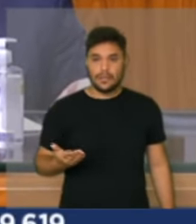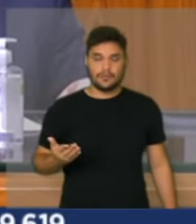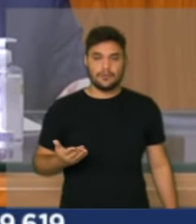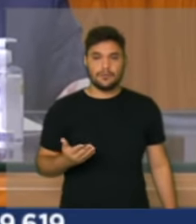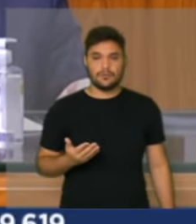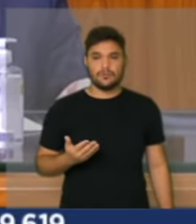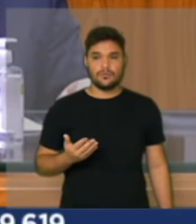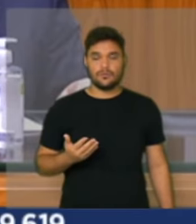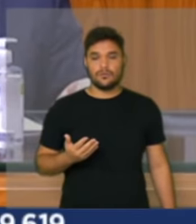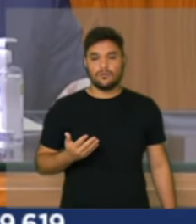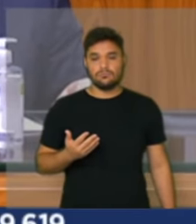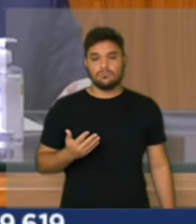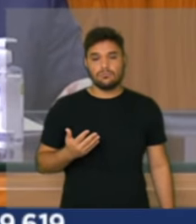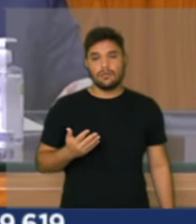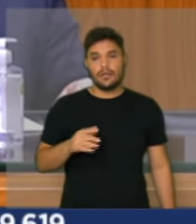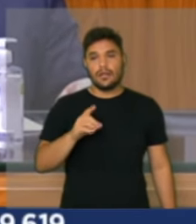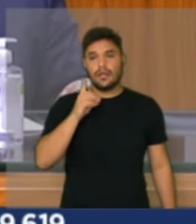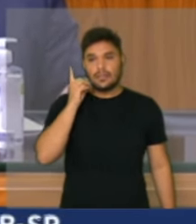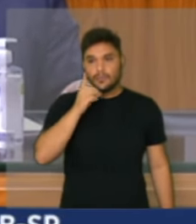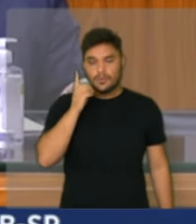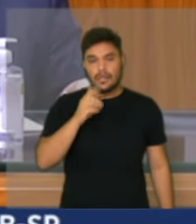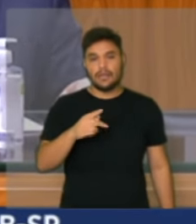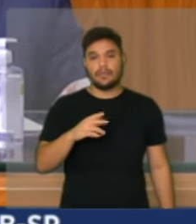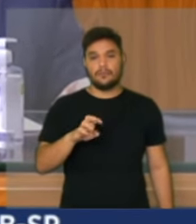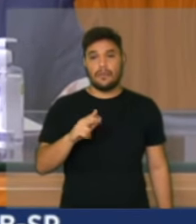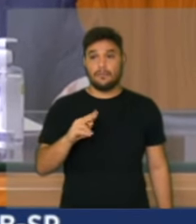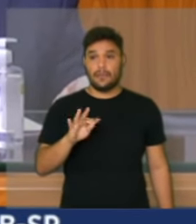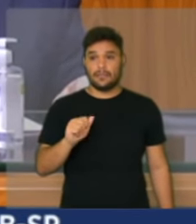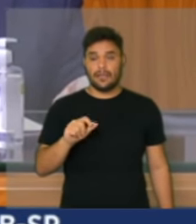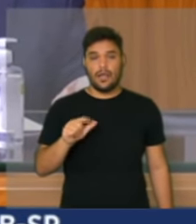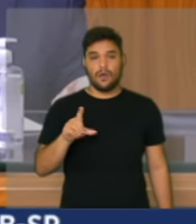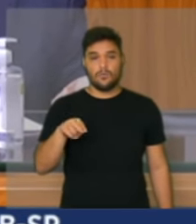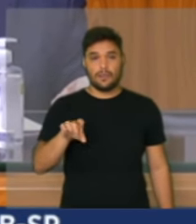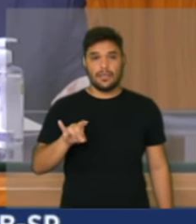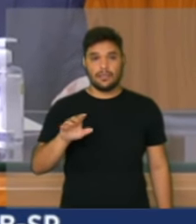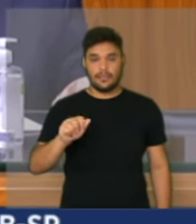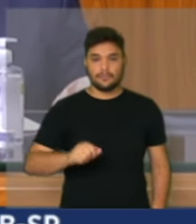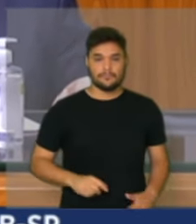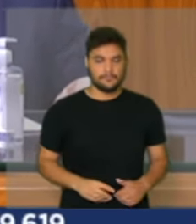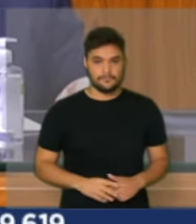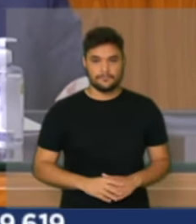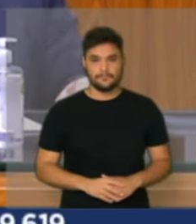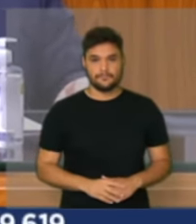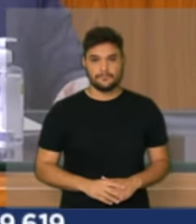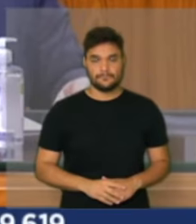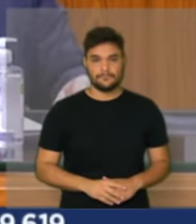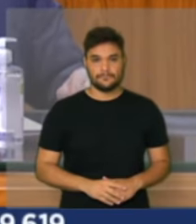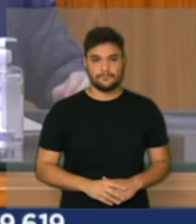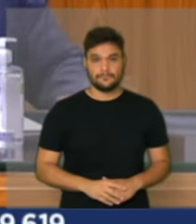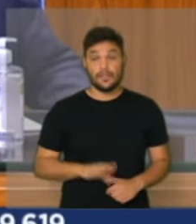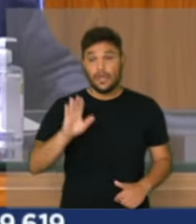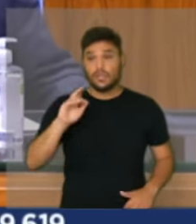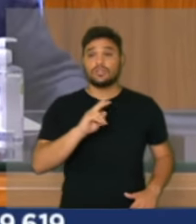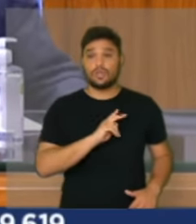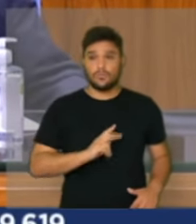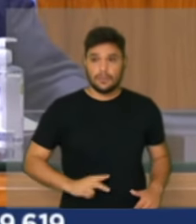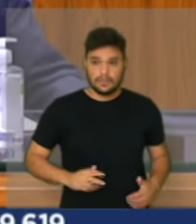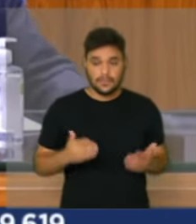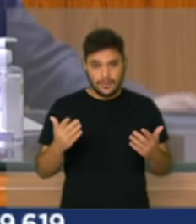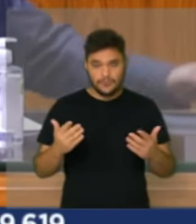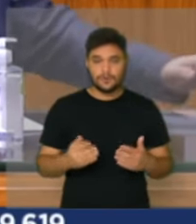Próxima oradora inscrita, deputada Perpétua Almeida. Sr. Presidente,